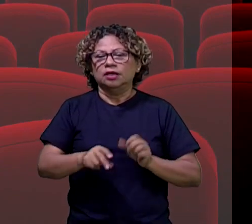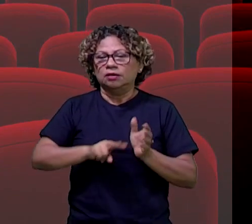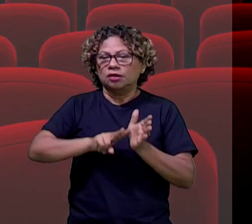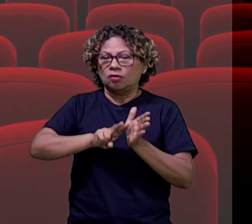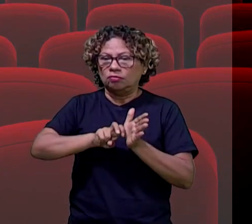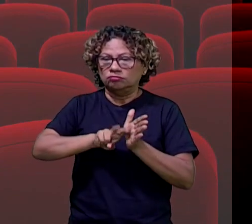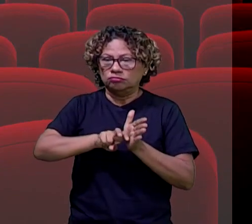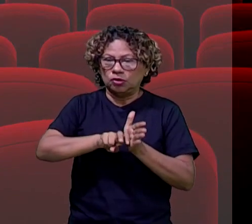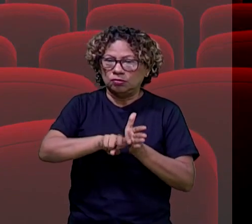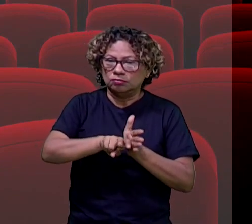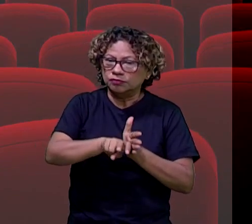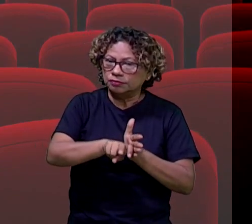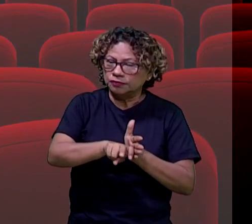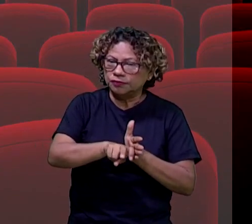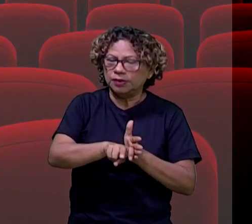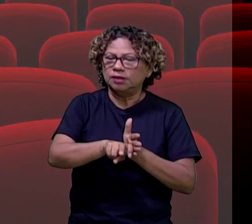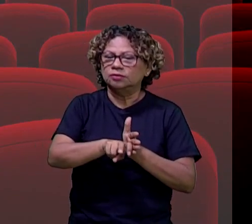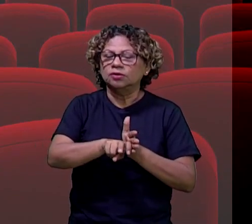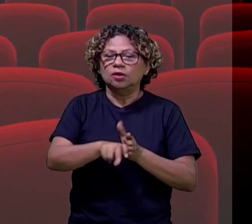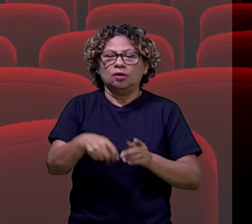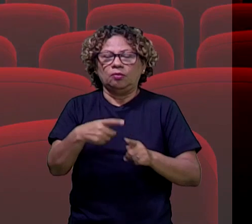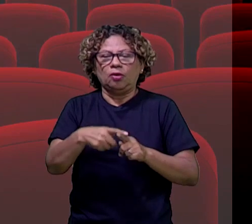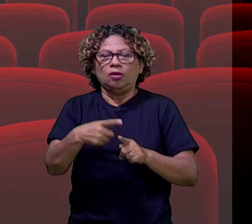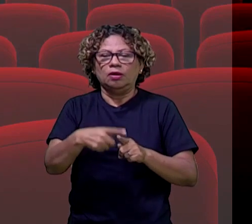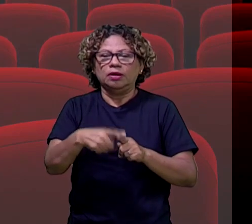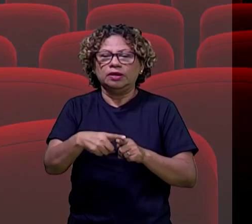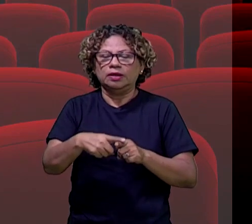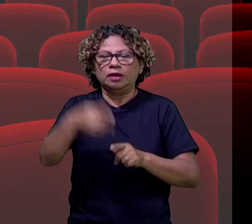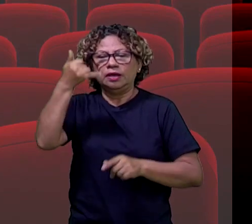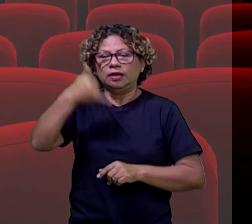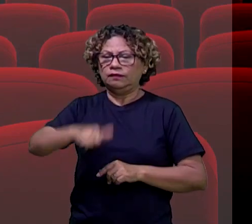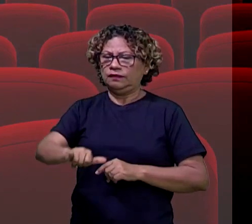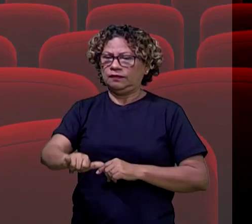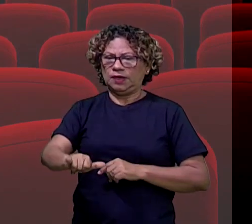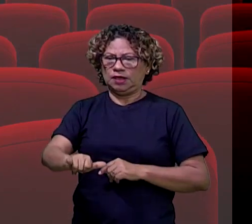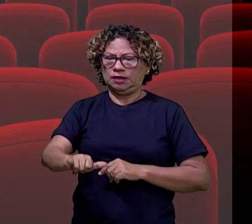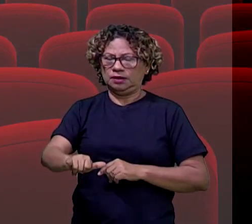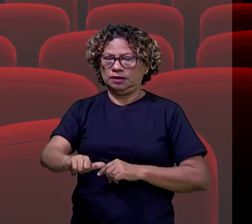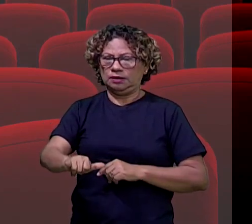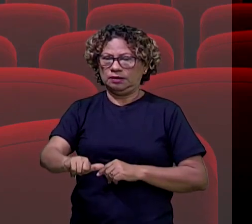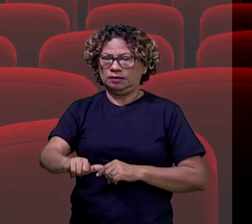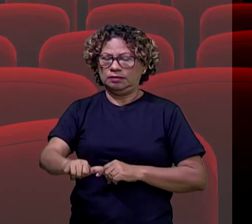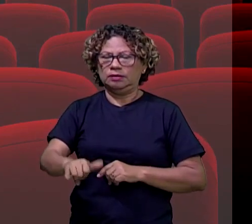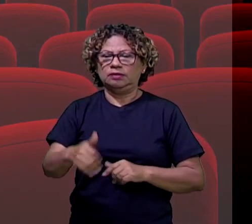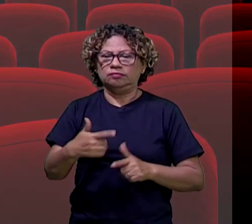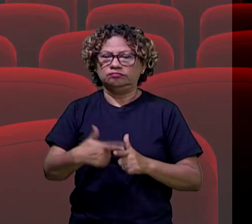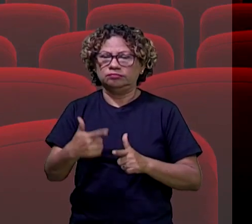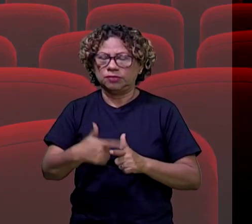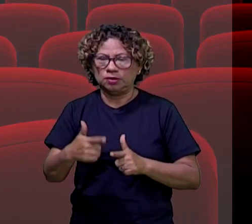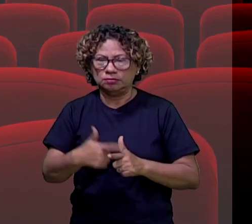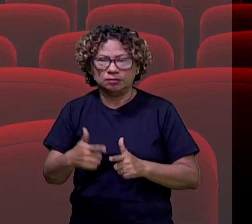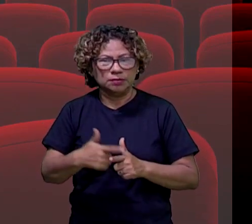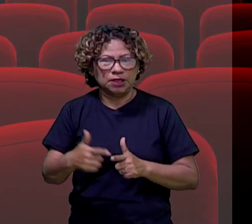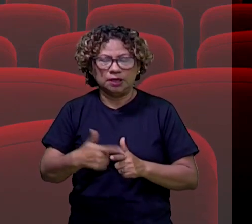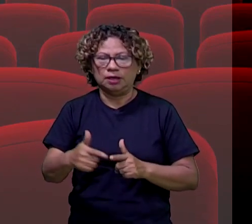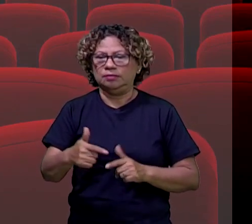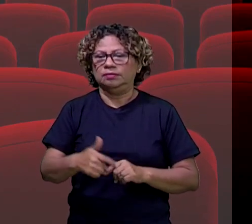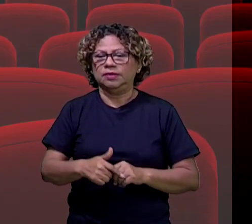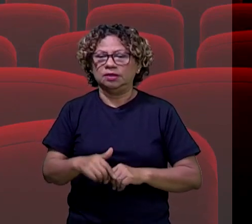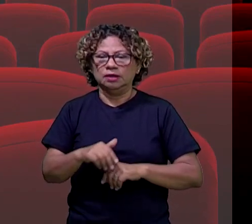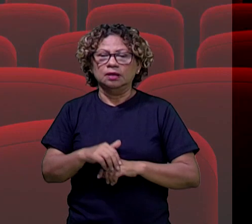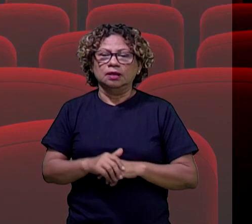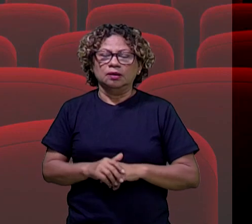e dificultar um pouco mais essa disseminação, mas também para que a gente não tenha uma quantidade de pessoas